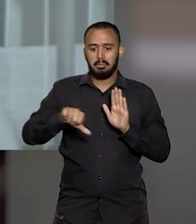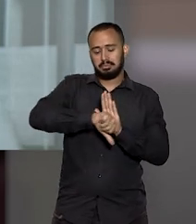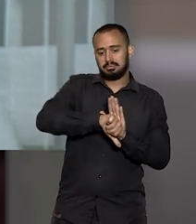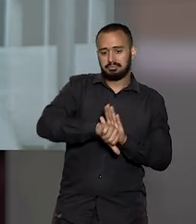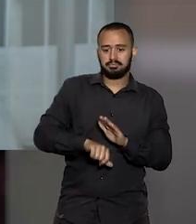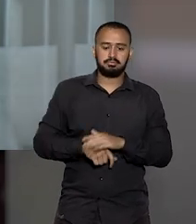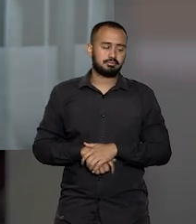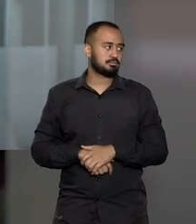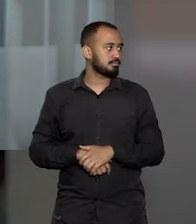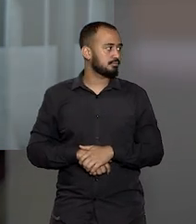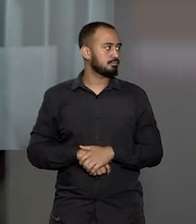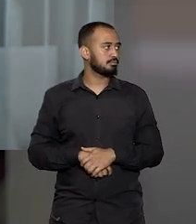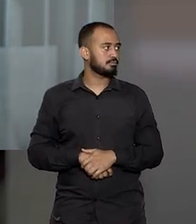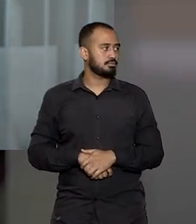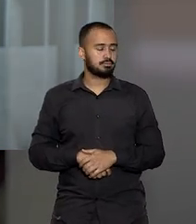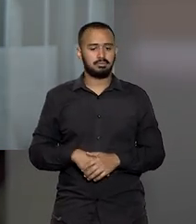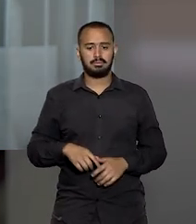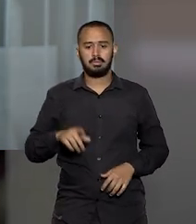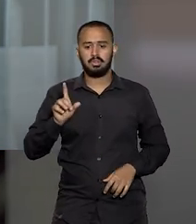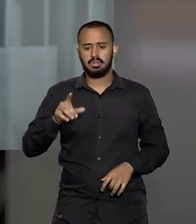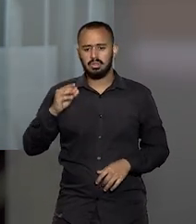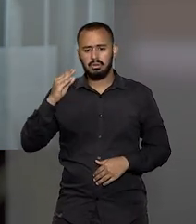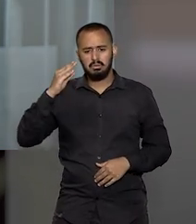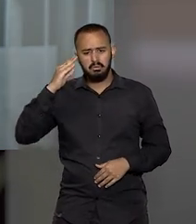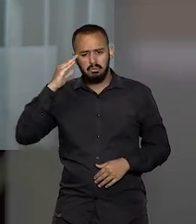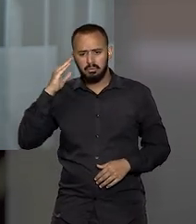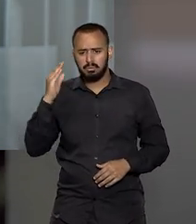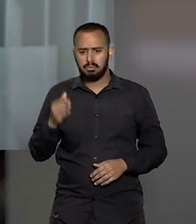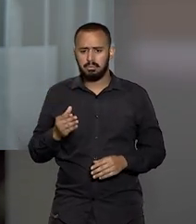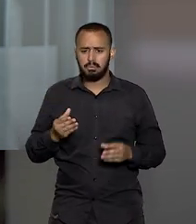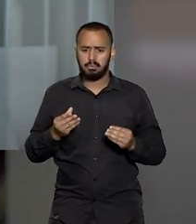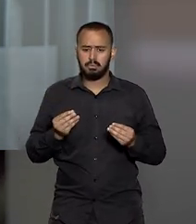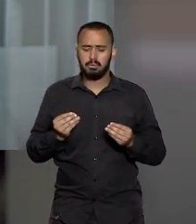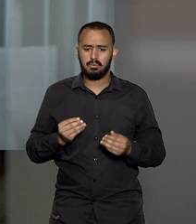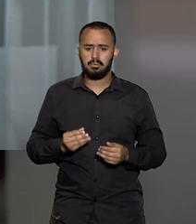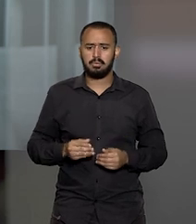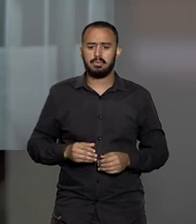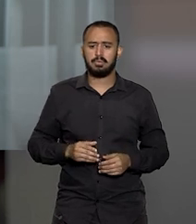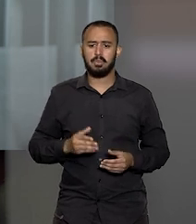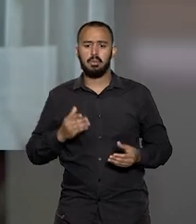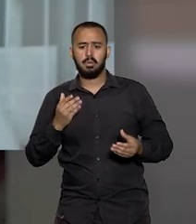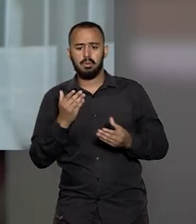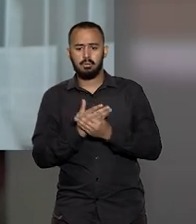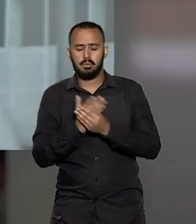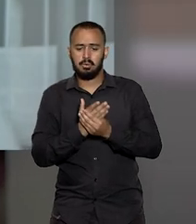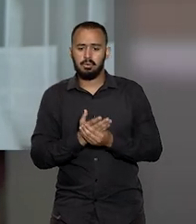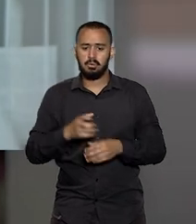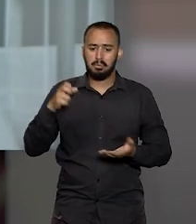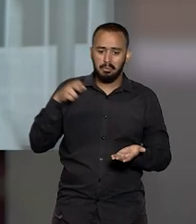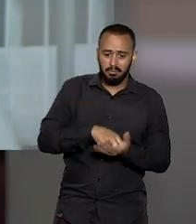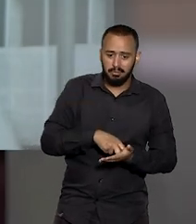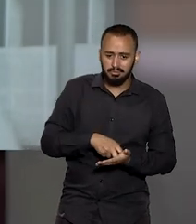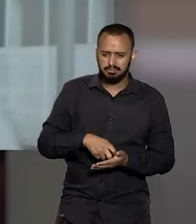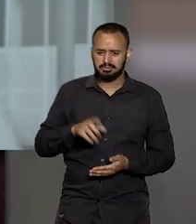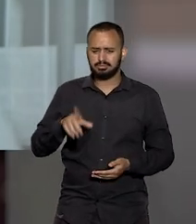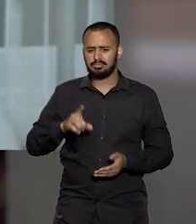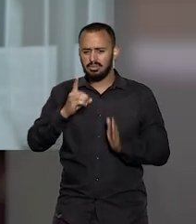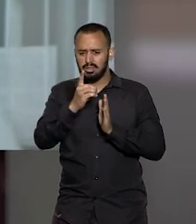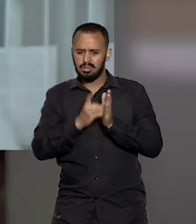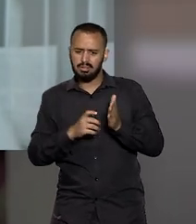maior em direito penal e processo penal. Sempre consultado